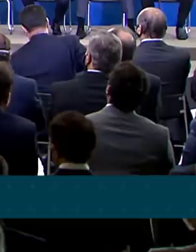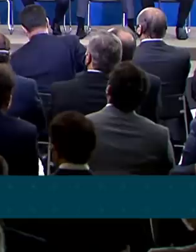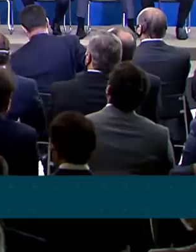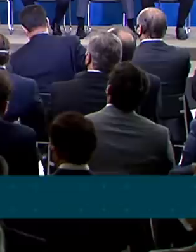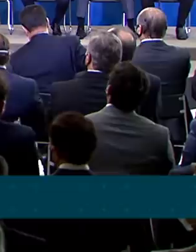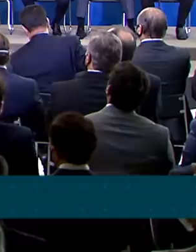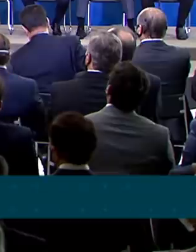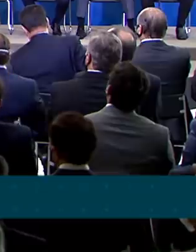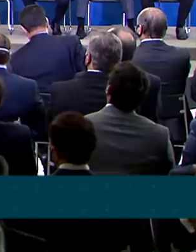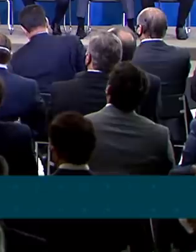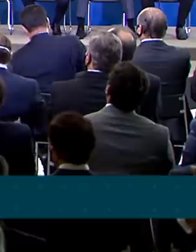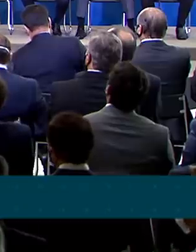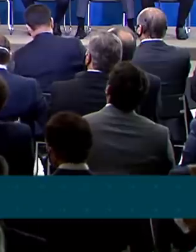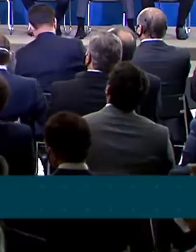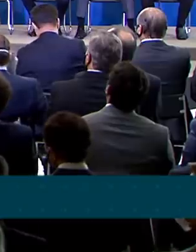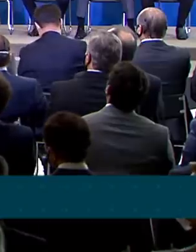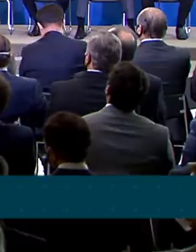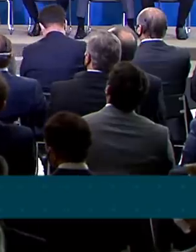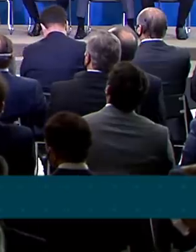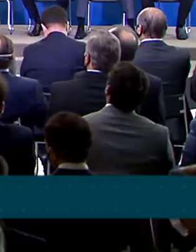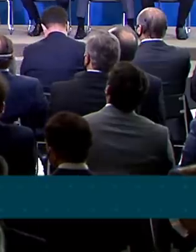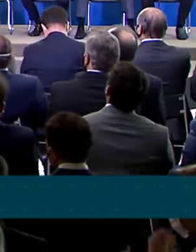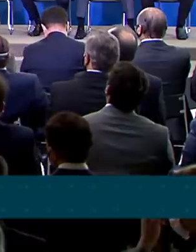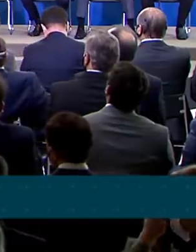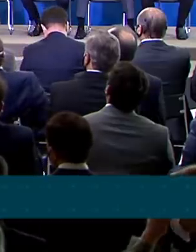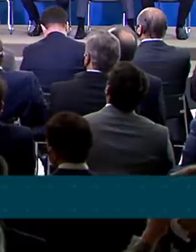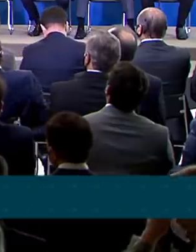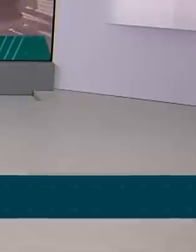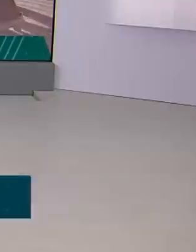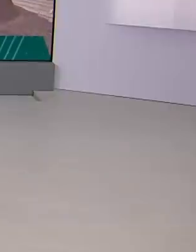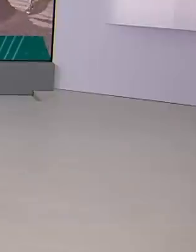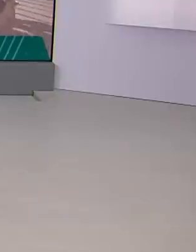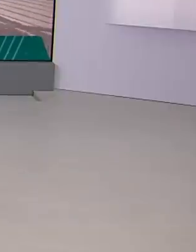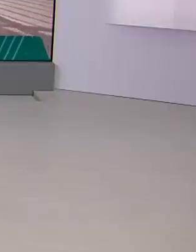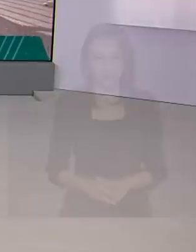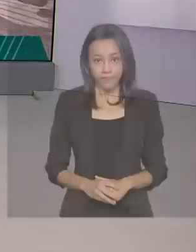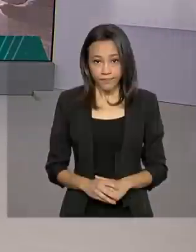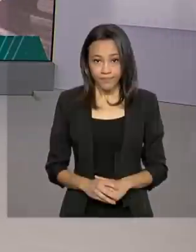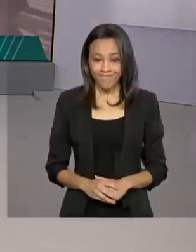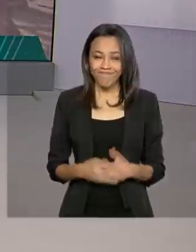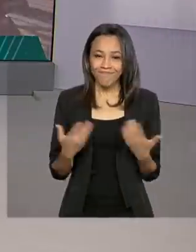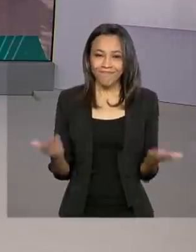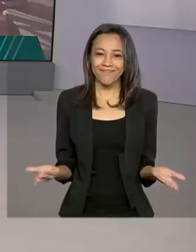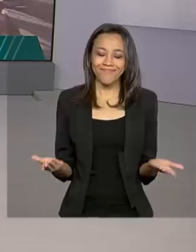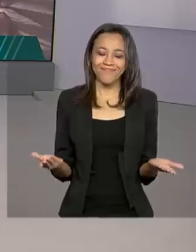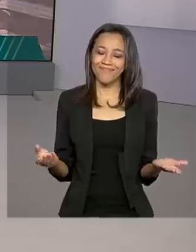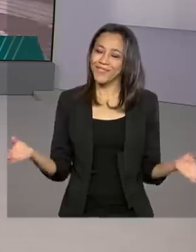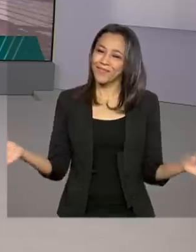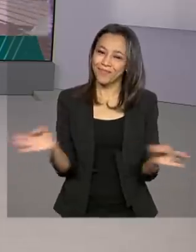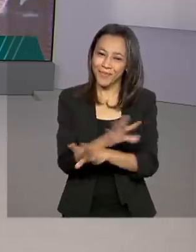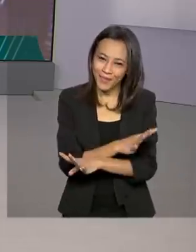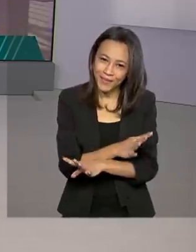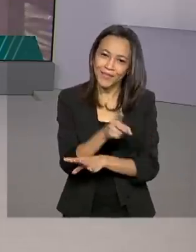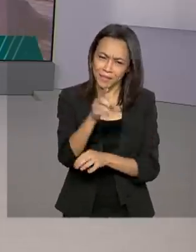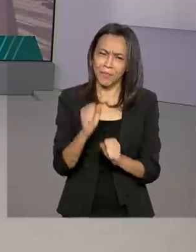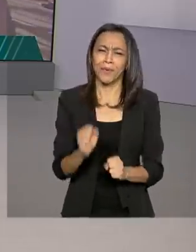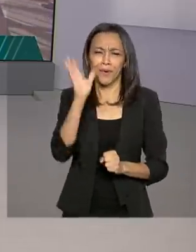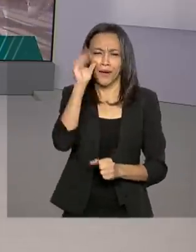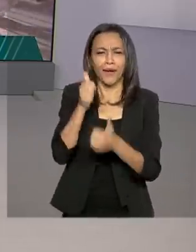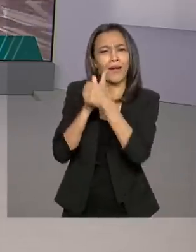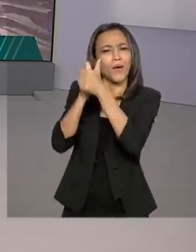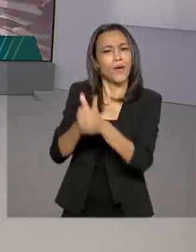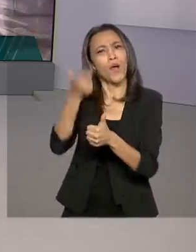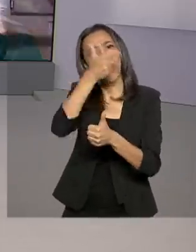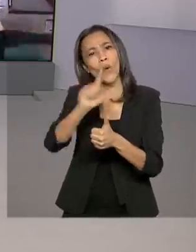de honrá-la e respeitá-la para o bem comum. O Brasil em Dia fica por aqui. Você pode acompanhar